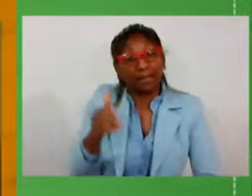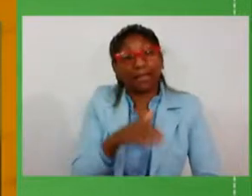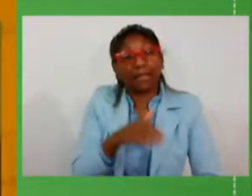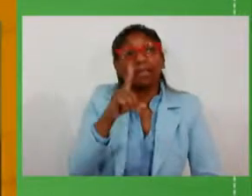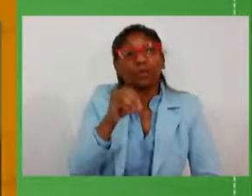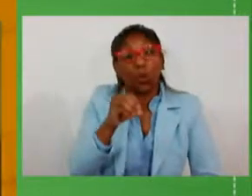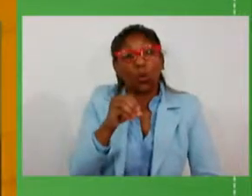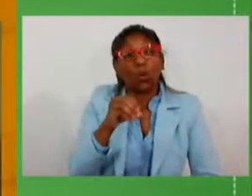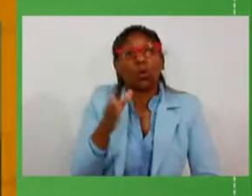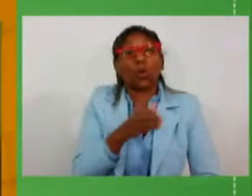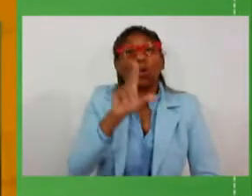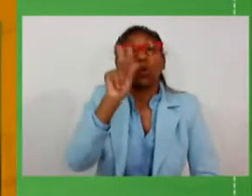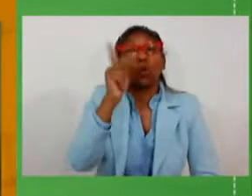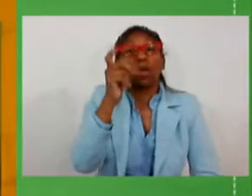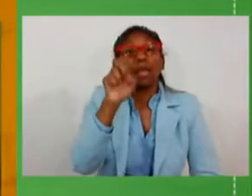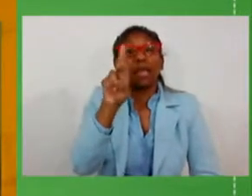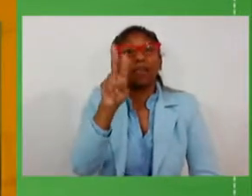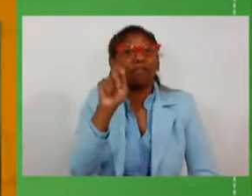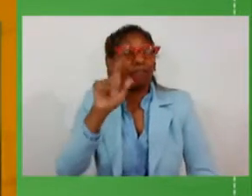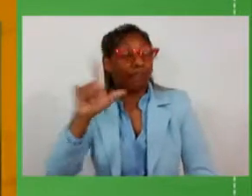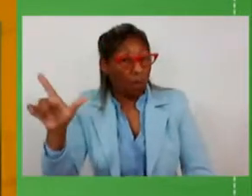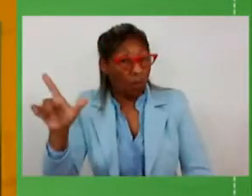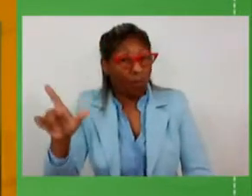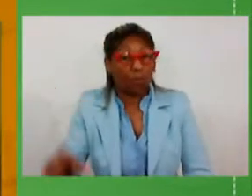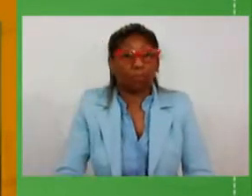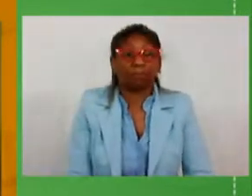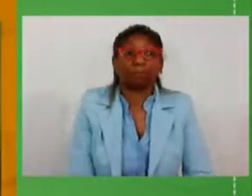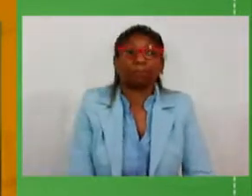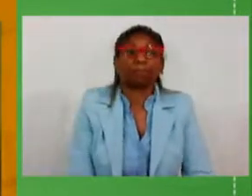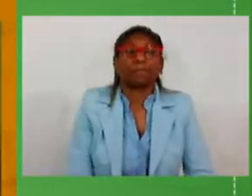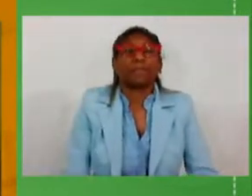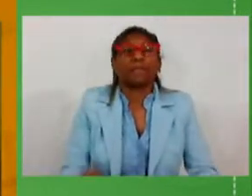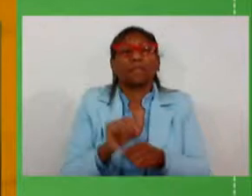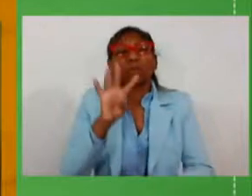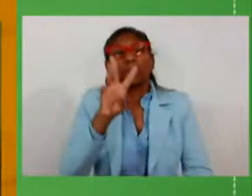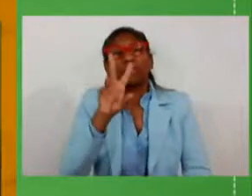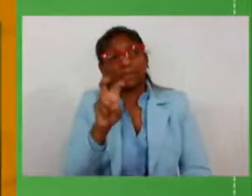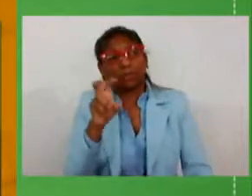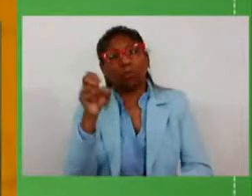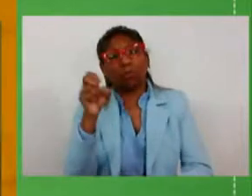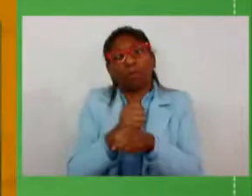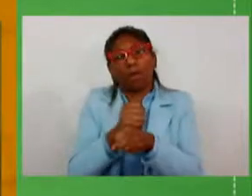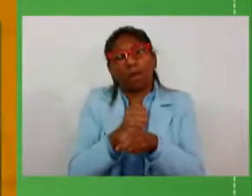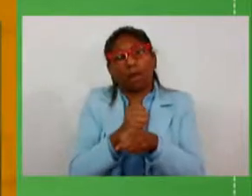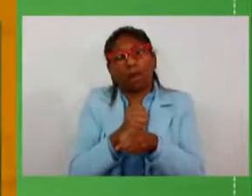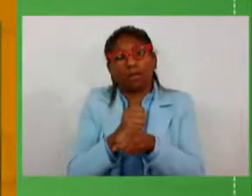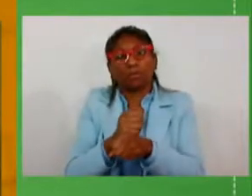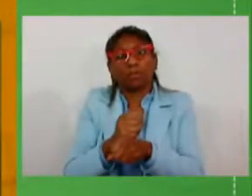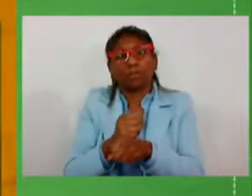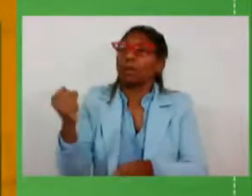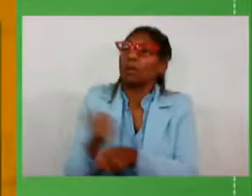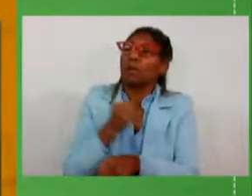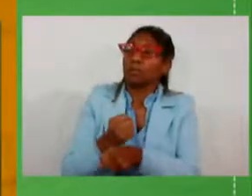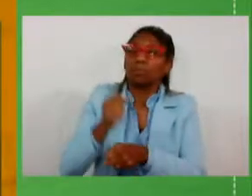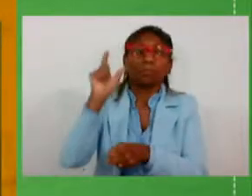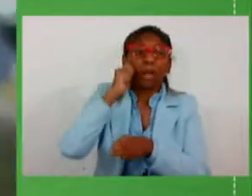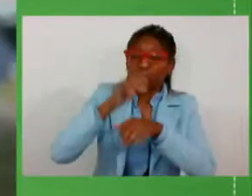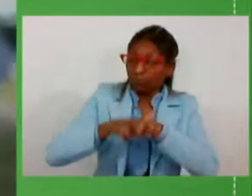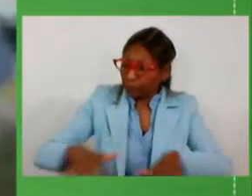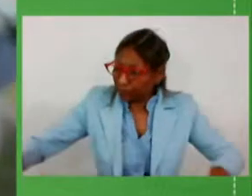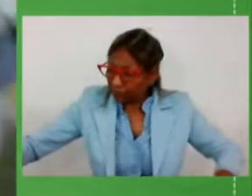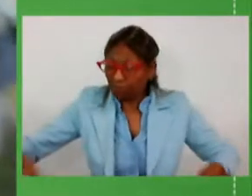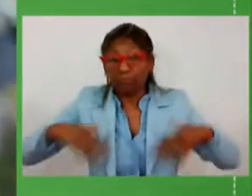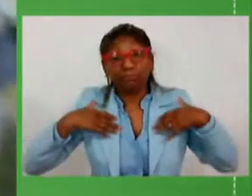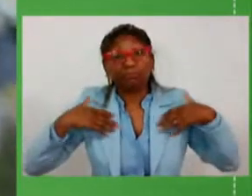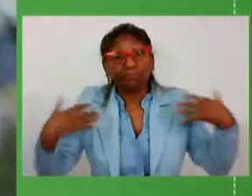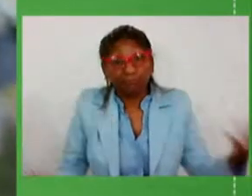aqui do meu pai fazem 45 anos, e a gente escuta que a gente vai ter o nosso asfalto. Então, há 45 anos que